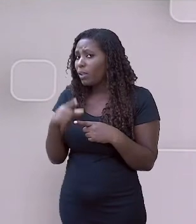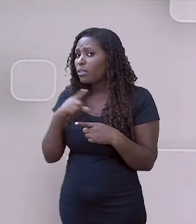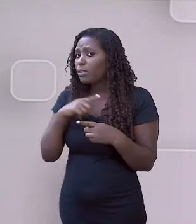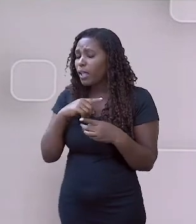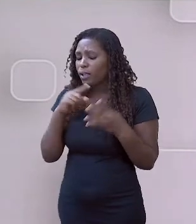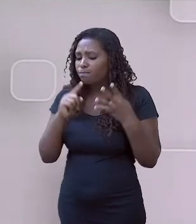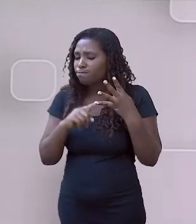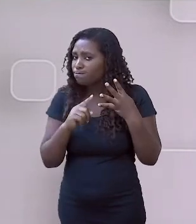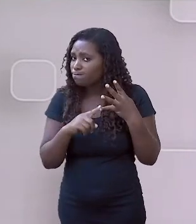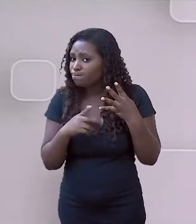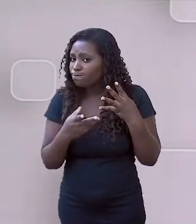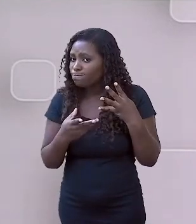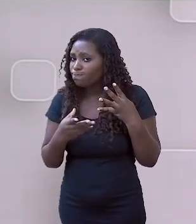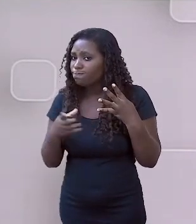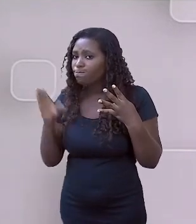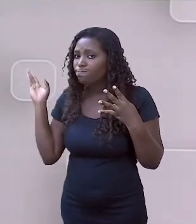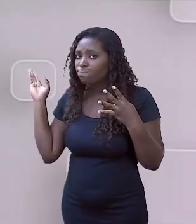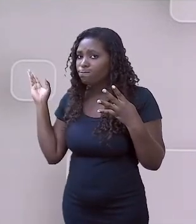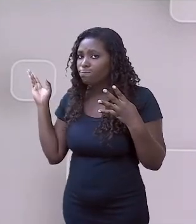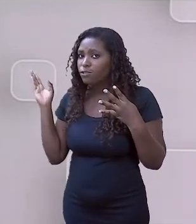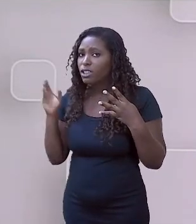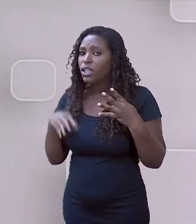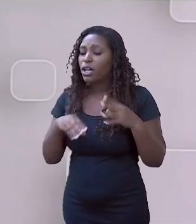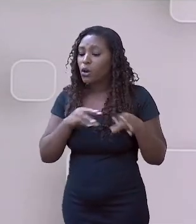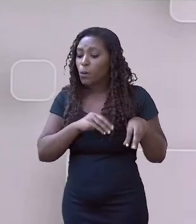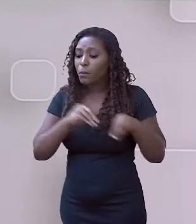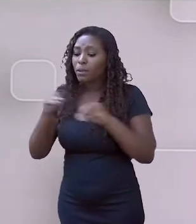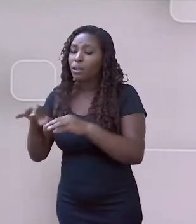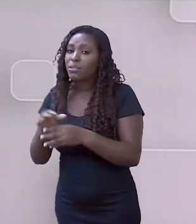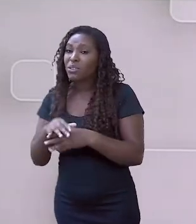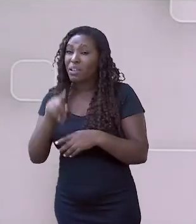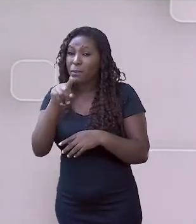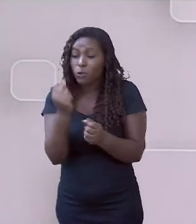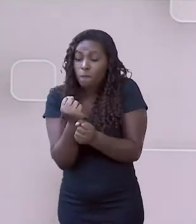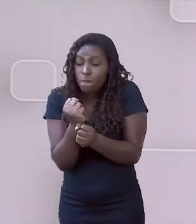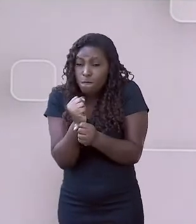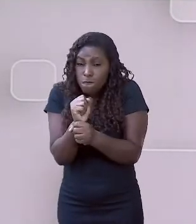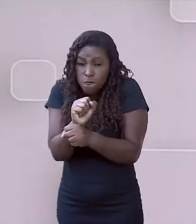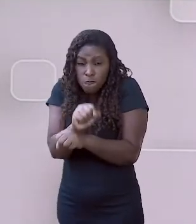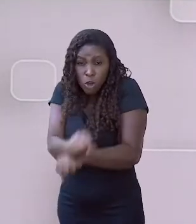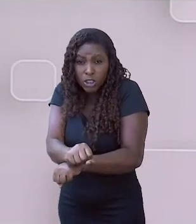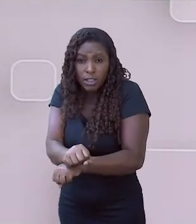por alguma razão. Nós vamos ver em aulas para frente.